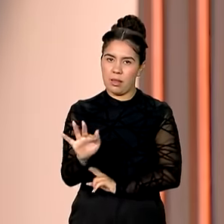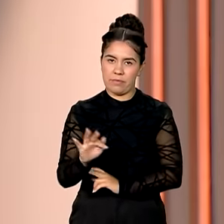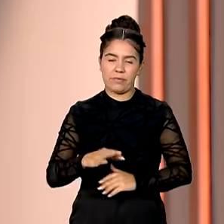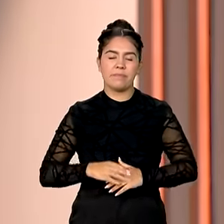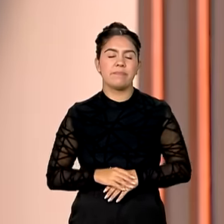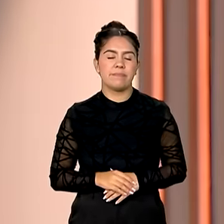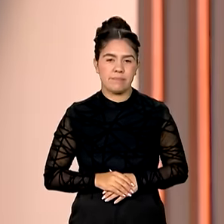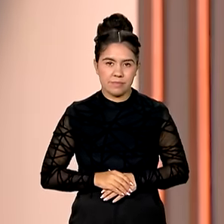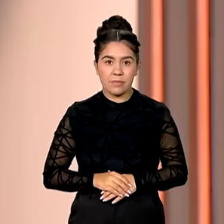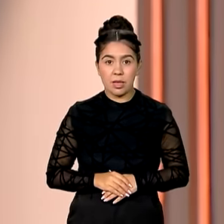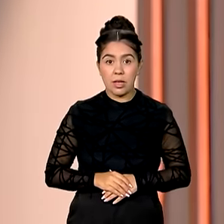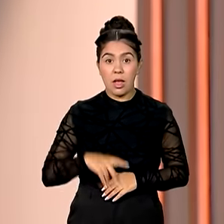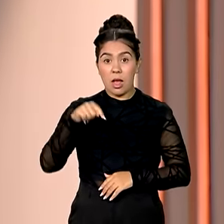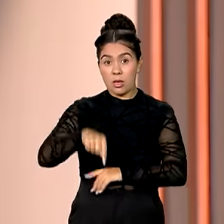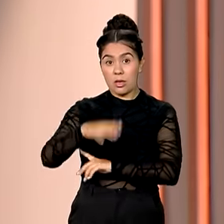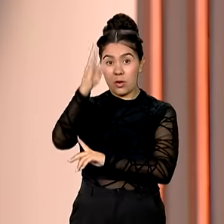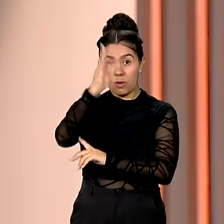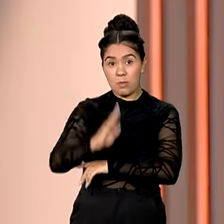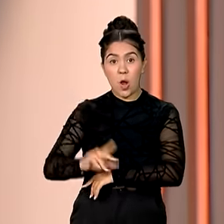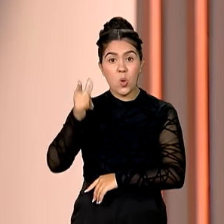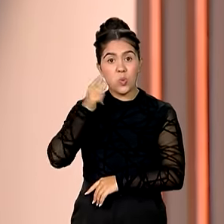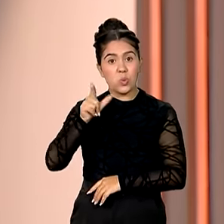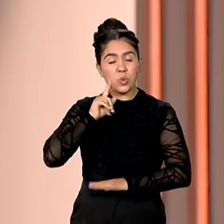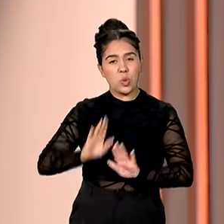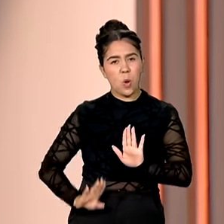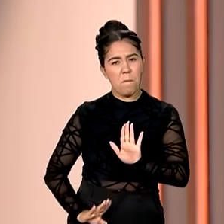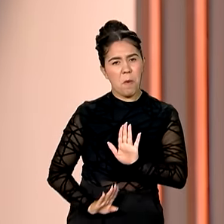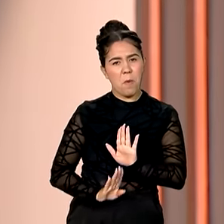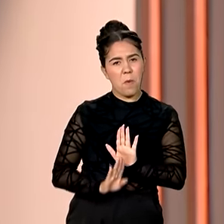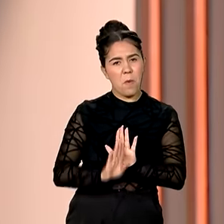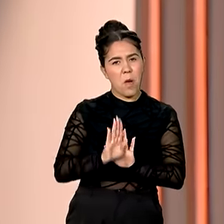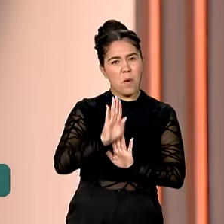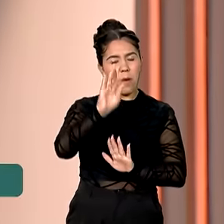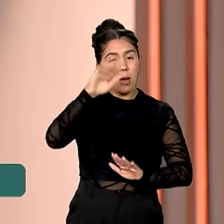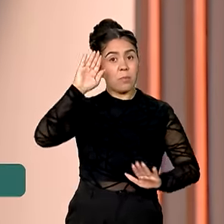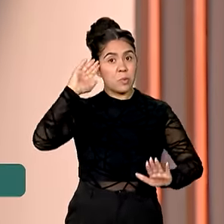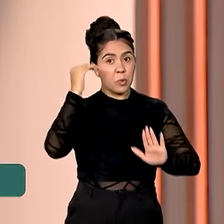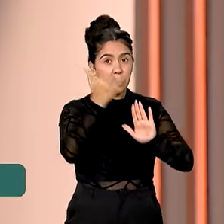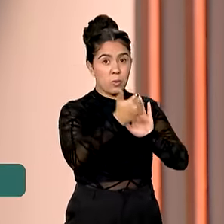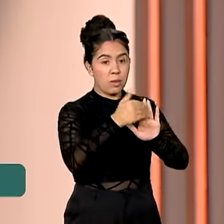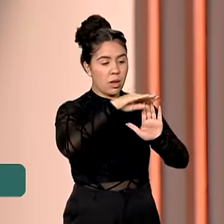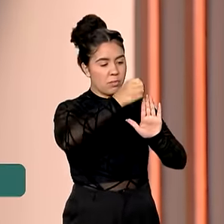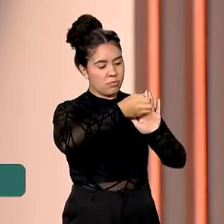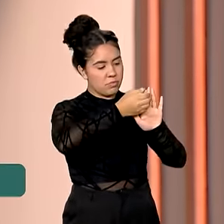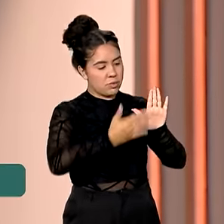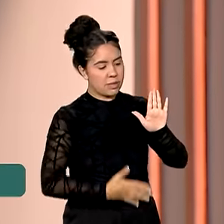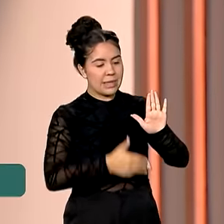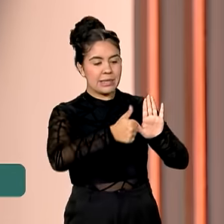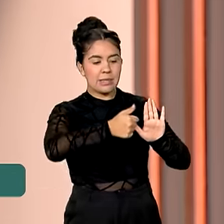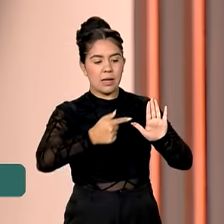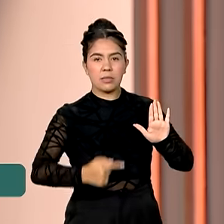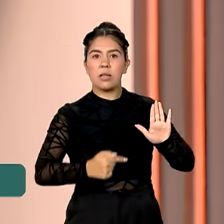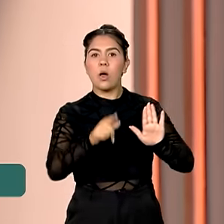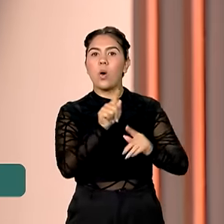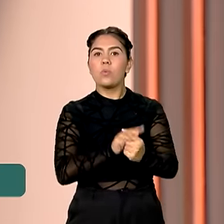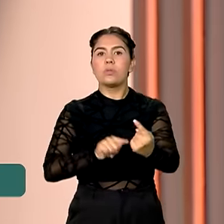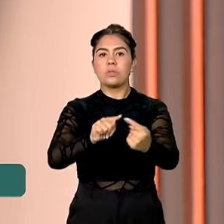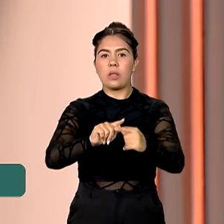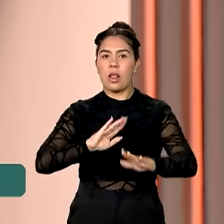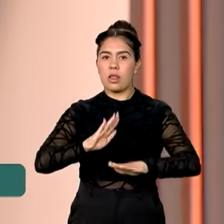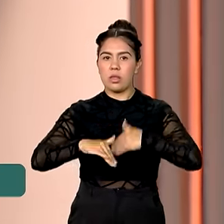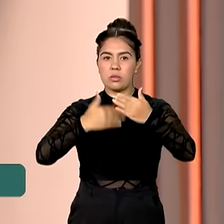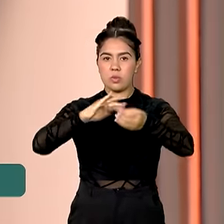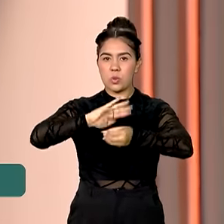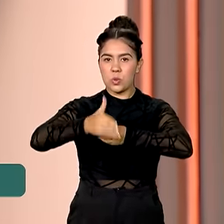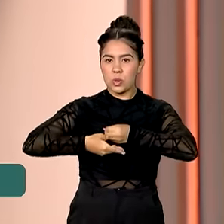O Brasil registra avanços no cumprimento dos 17 Objetivos de Desenvolvimento Sustentável firmados